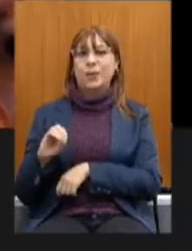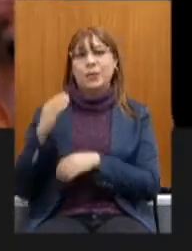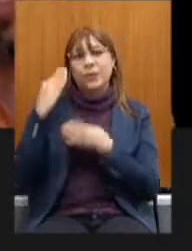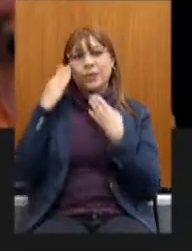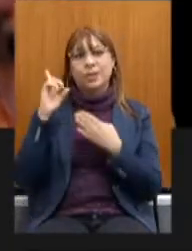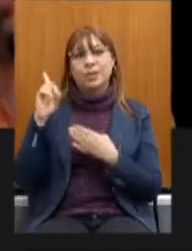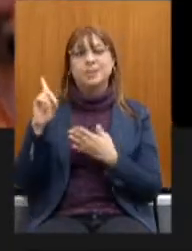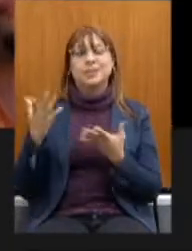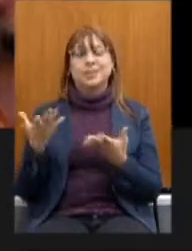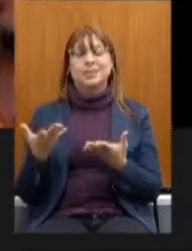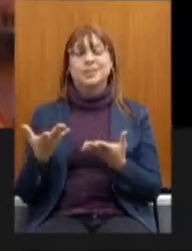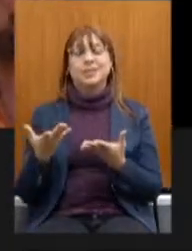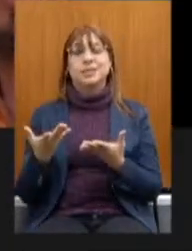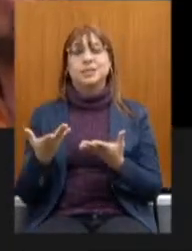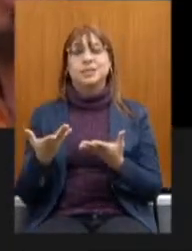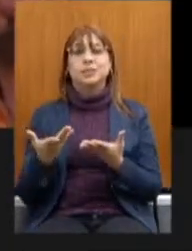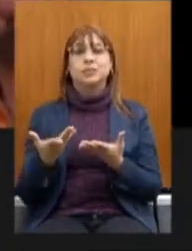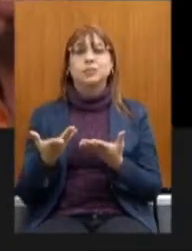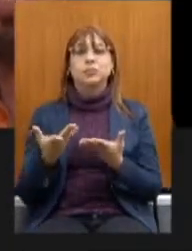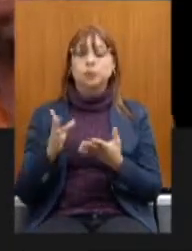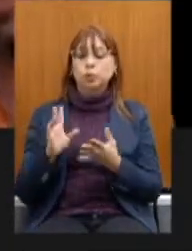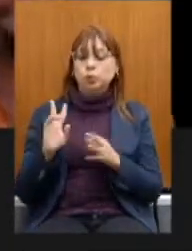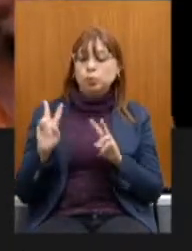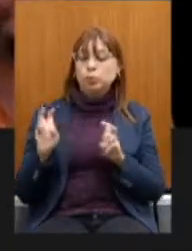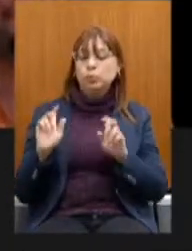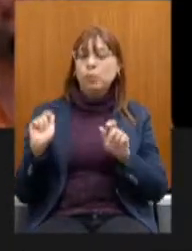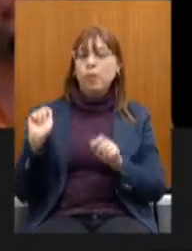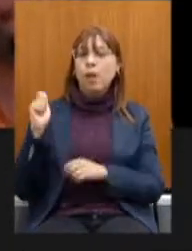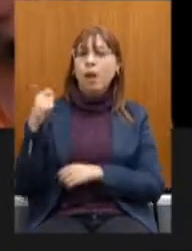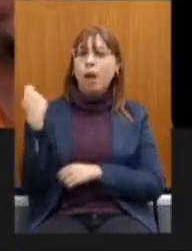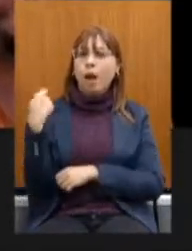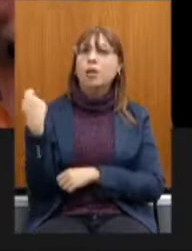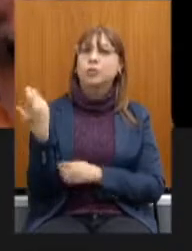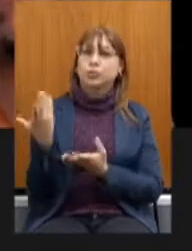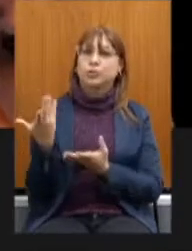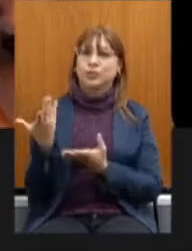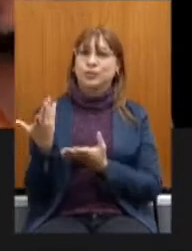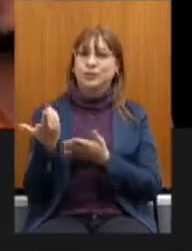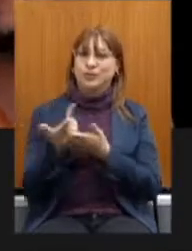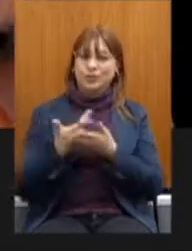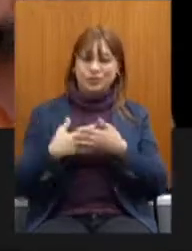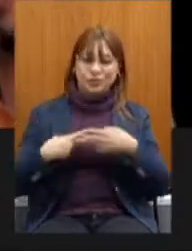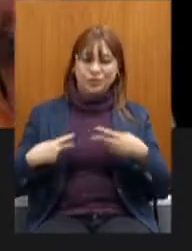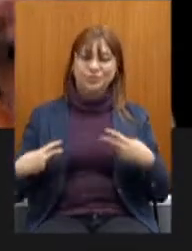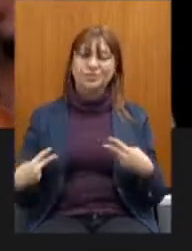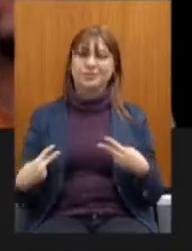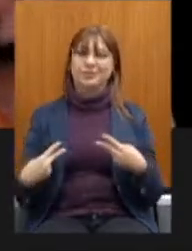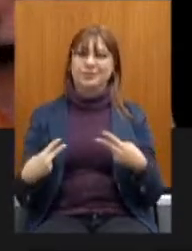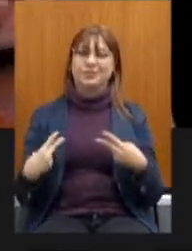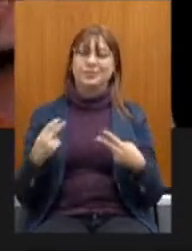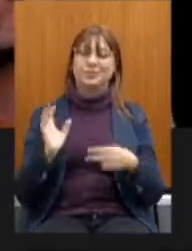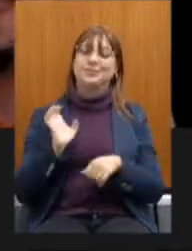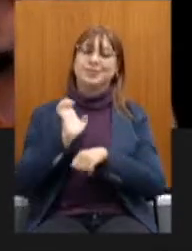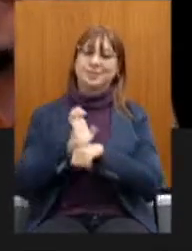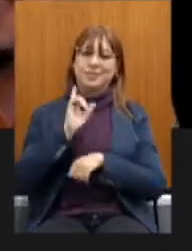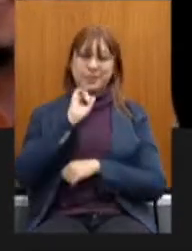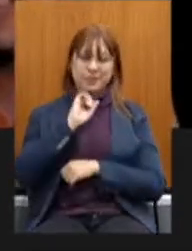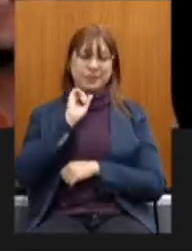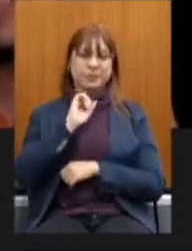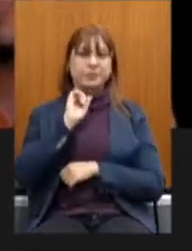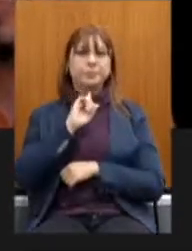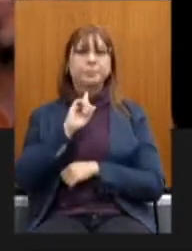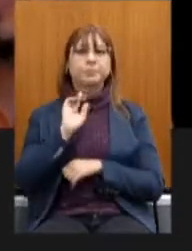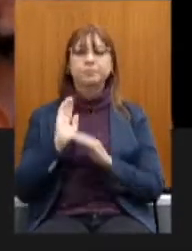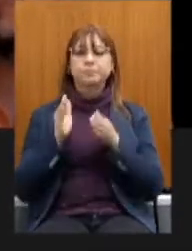cultural e produção e formação artística do Estado de Minas Gerais. Está